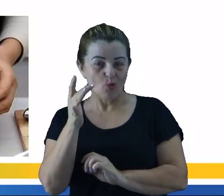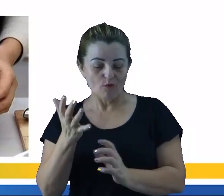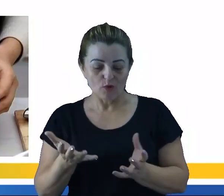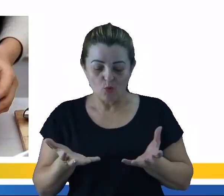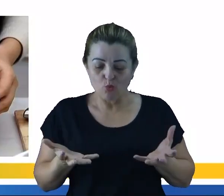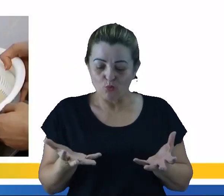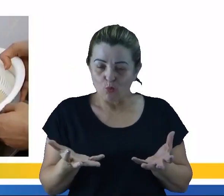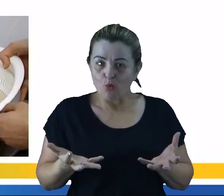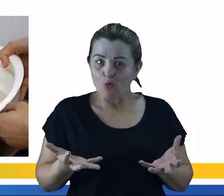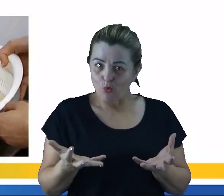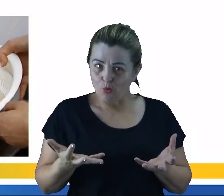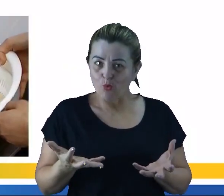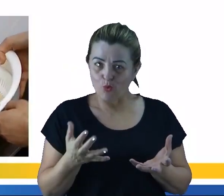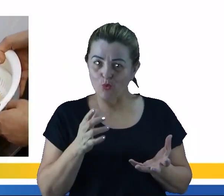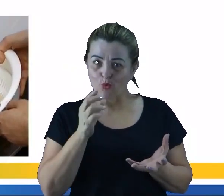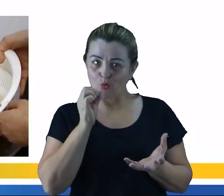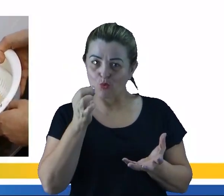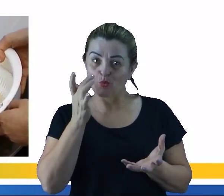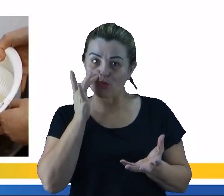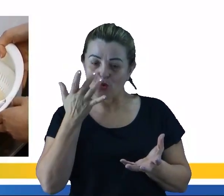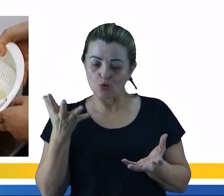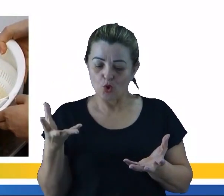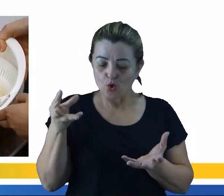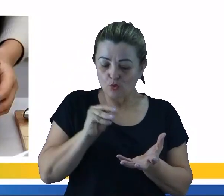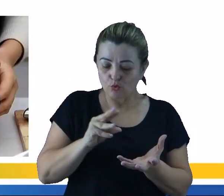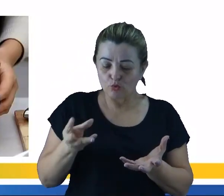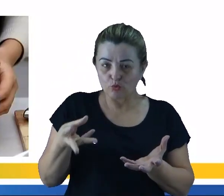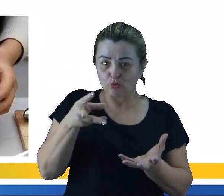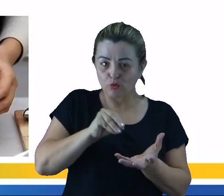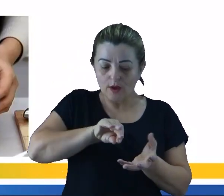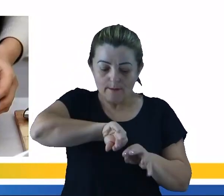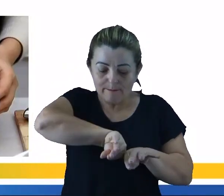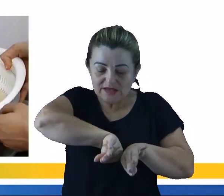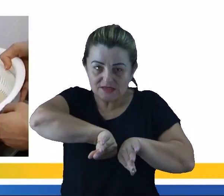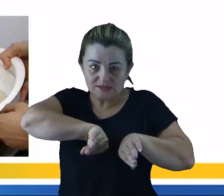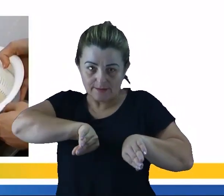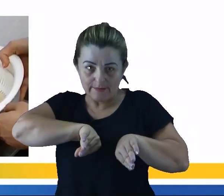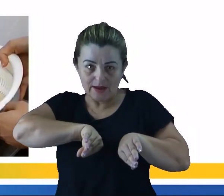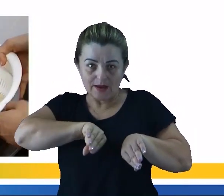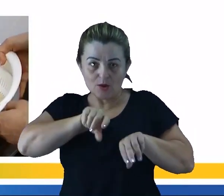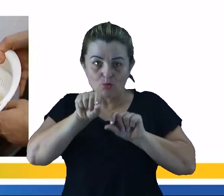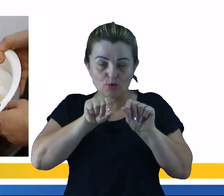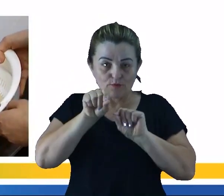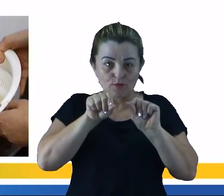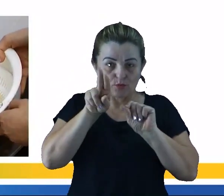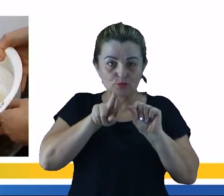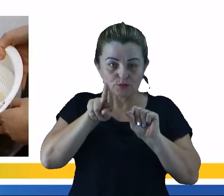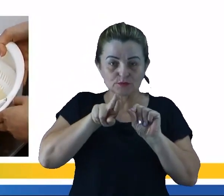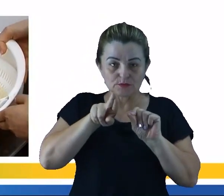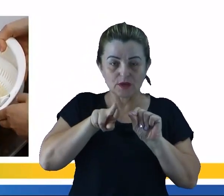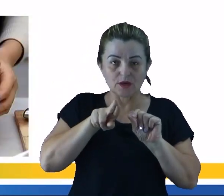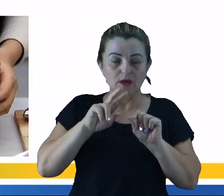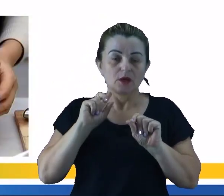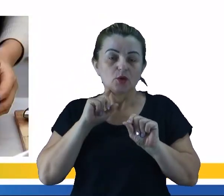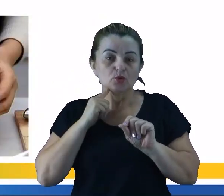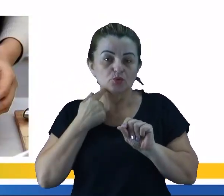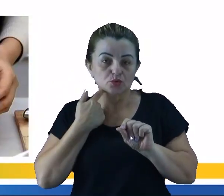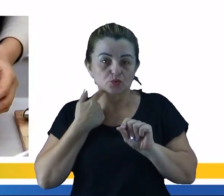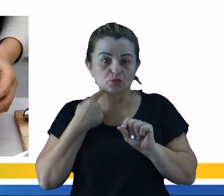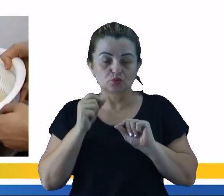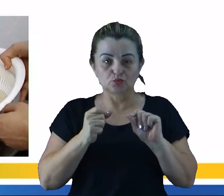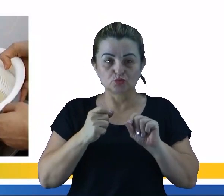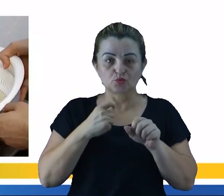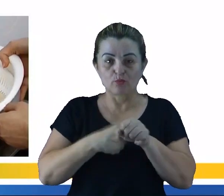uma peneira específica ali para fazer essa separação e a gente vai separar, né, as impurezas ali de uma